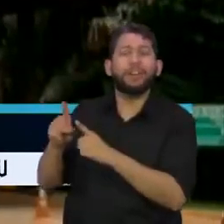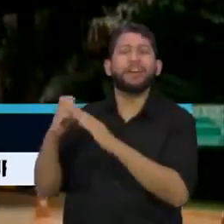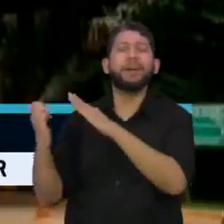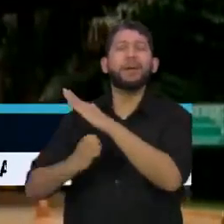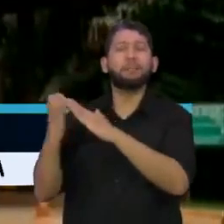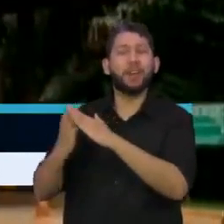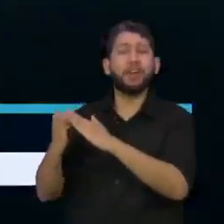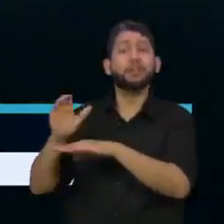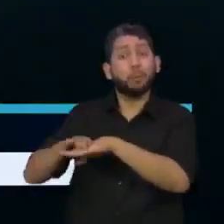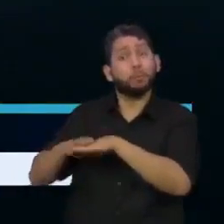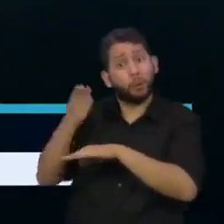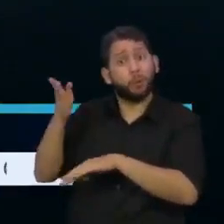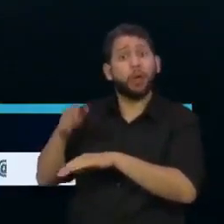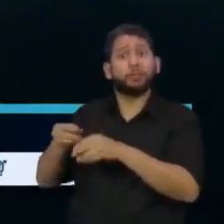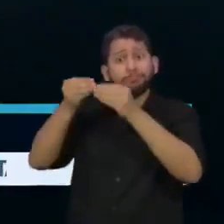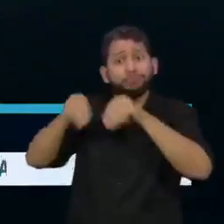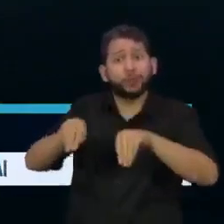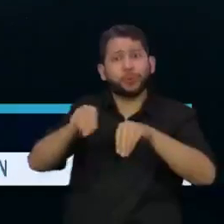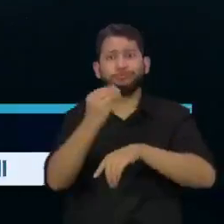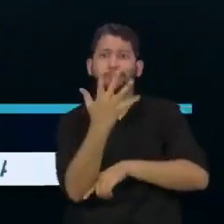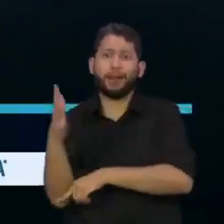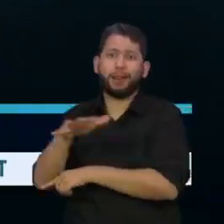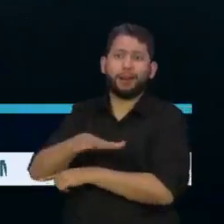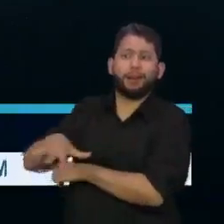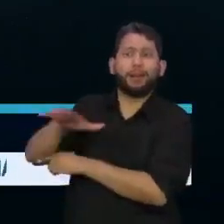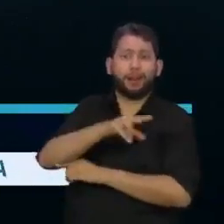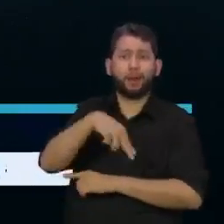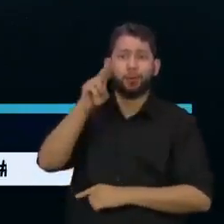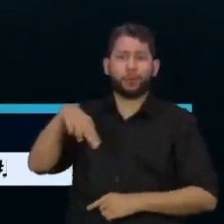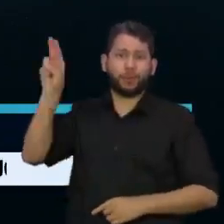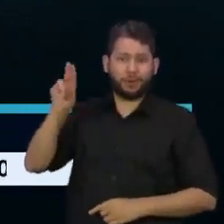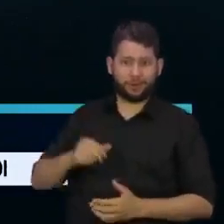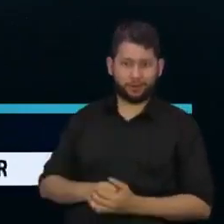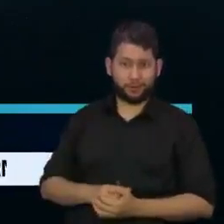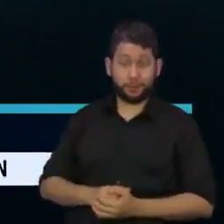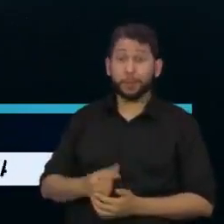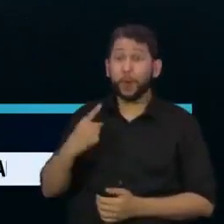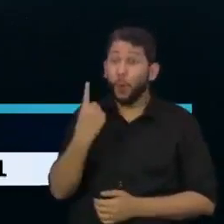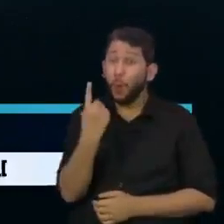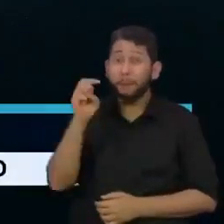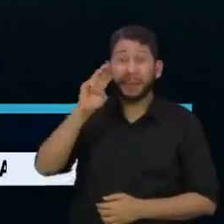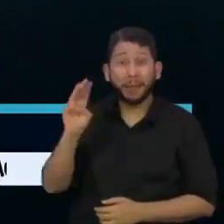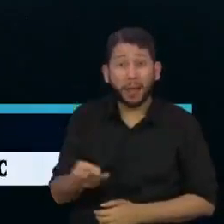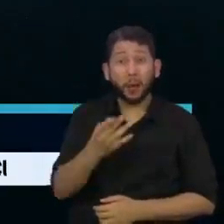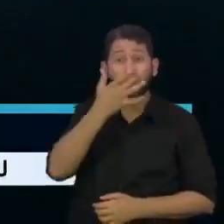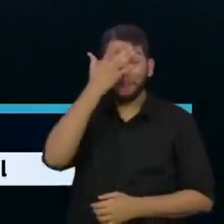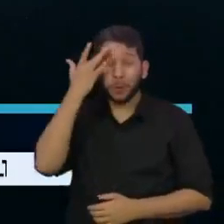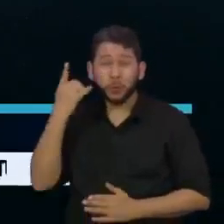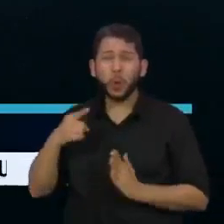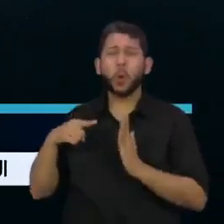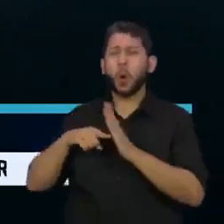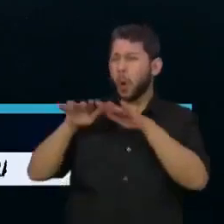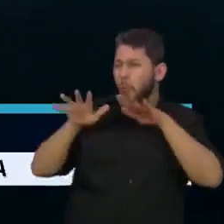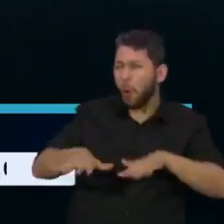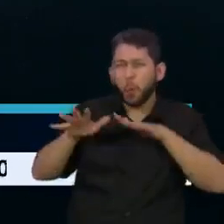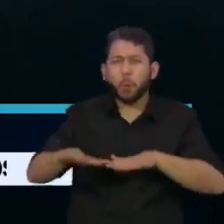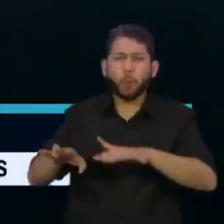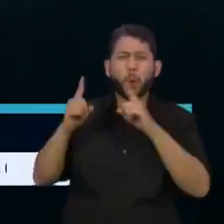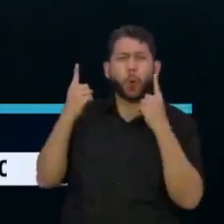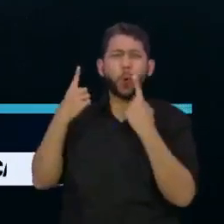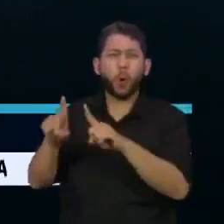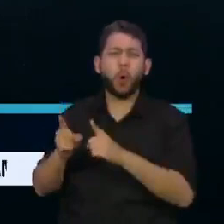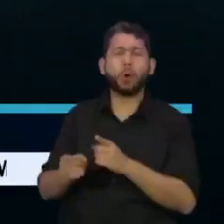pelo crime ambiental. Só em 2020, mais de um milhão de pessoas estiveram envolvidas em protestos ou